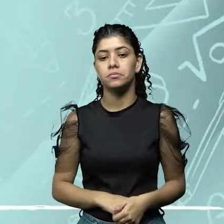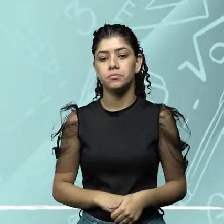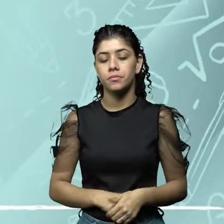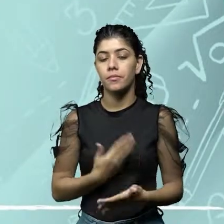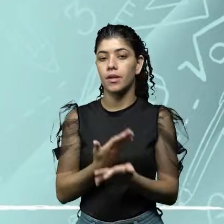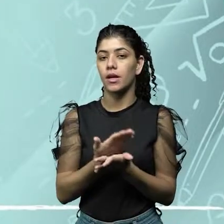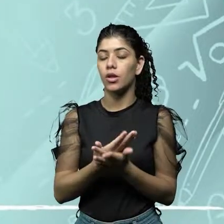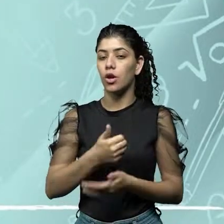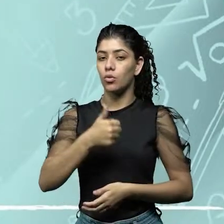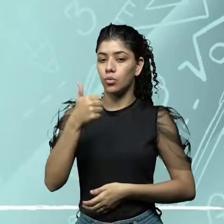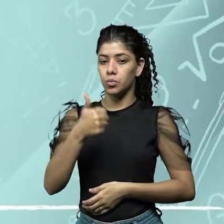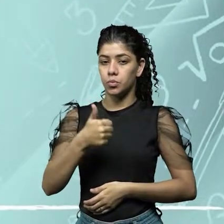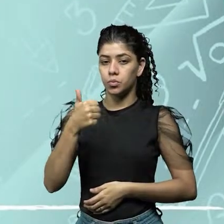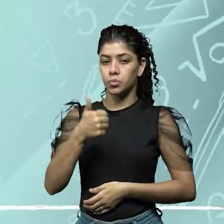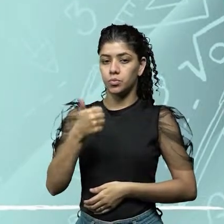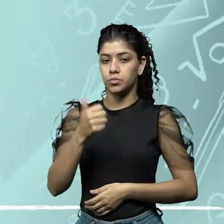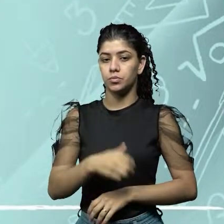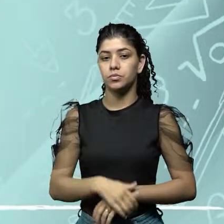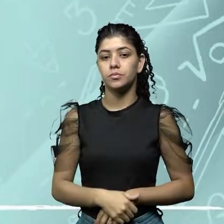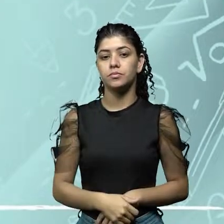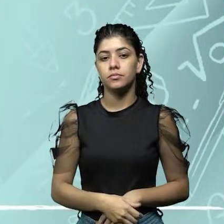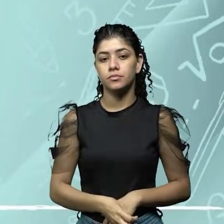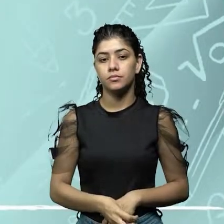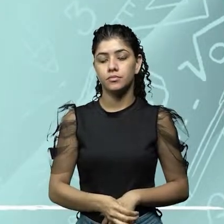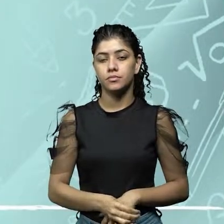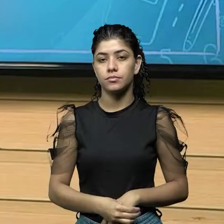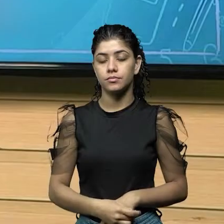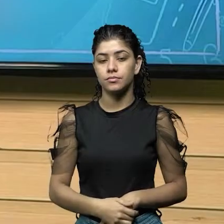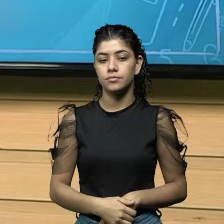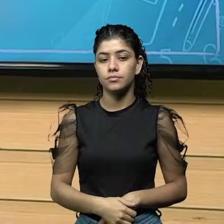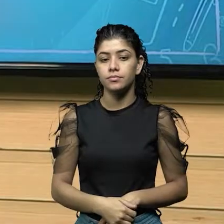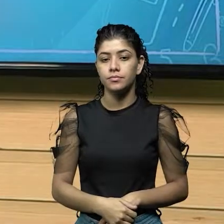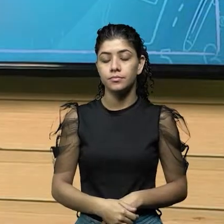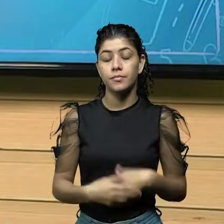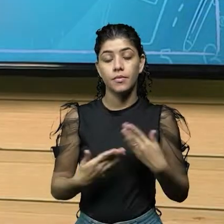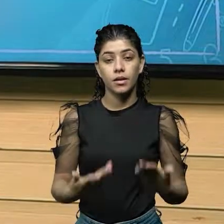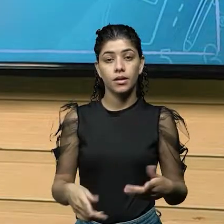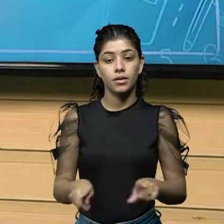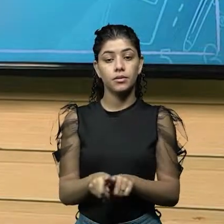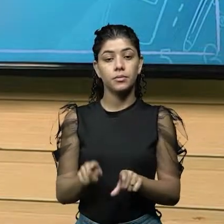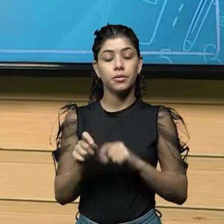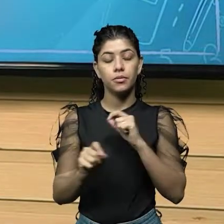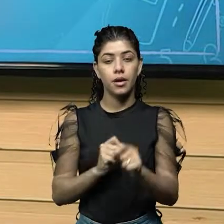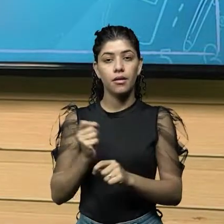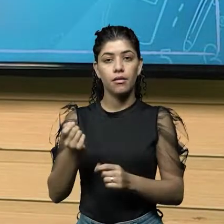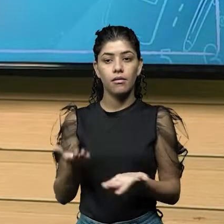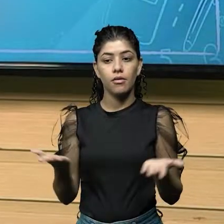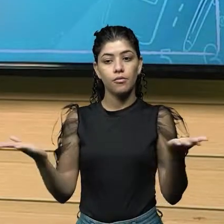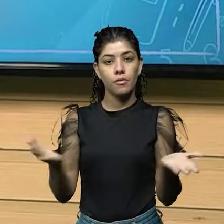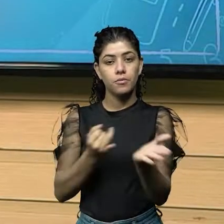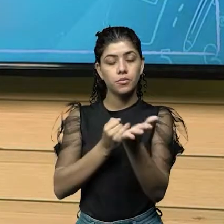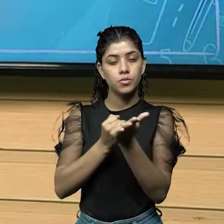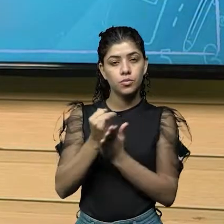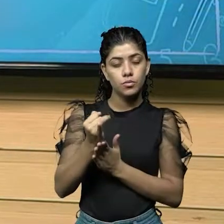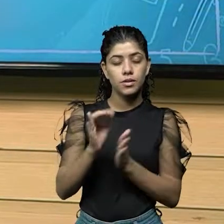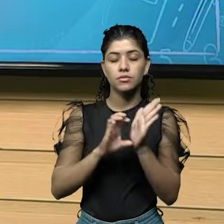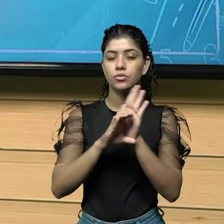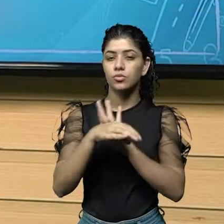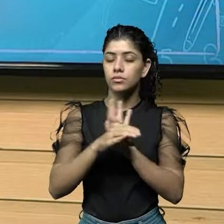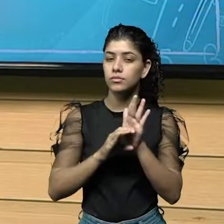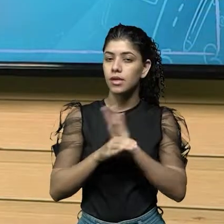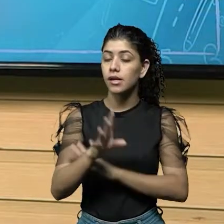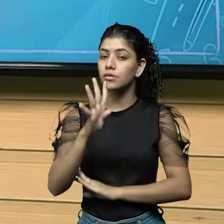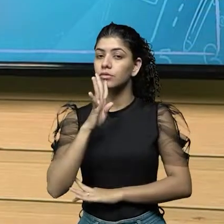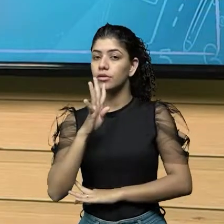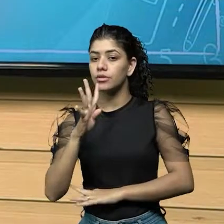Metrologia e instrumentação, essa é nossa aula 1. Aqui nós vamos introduzir alguns conceitos, conhecer